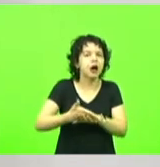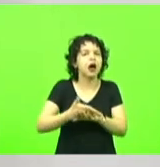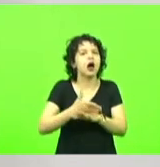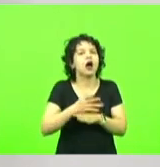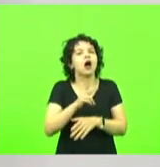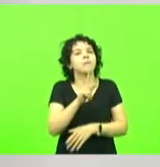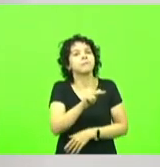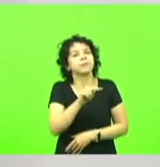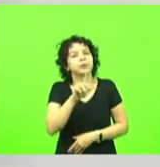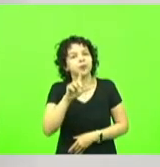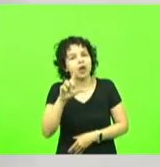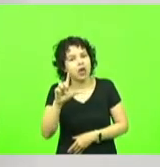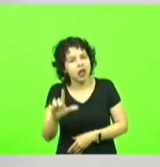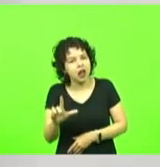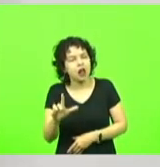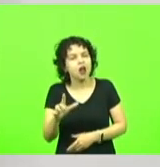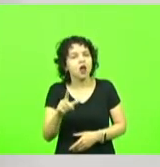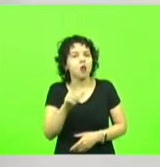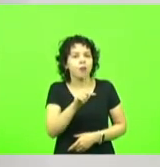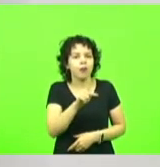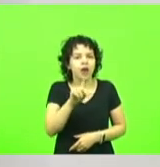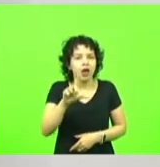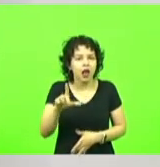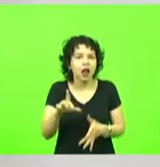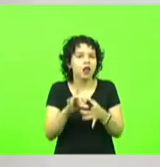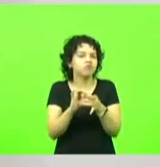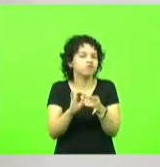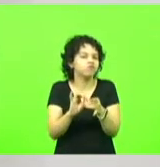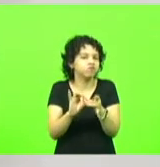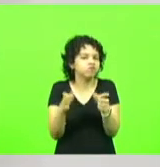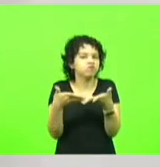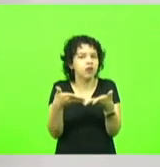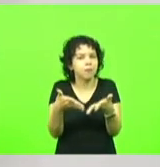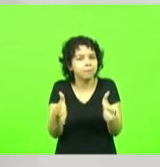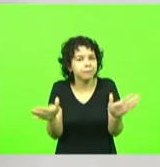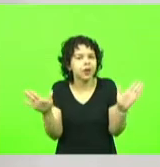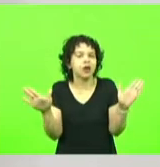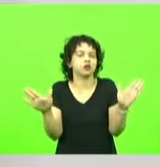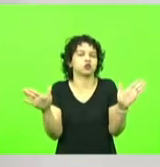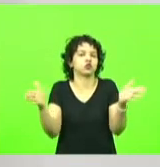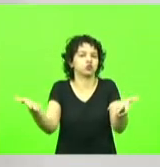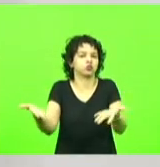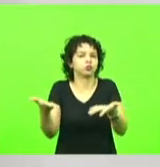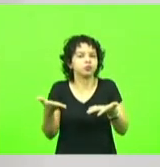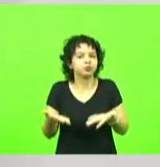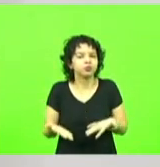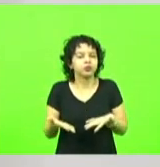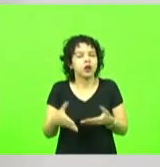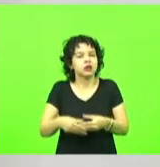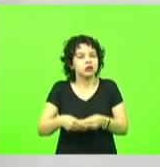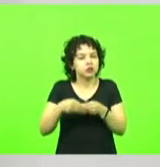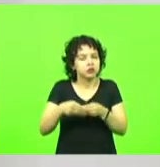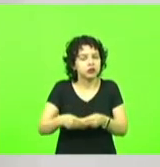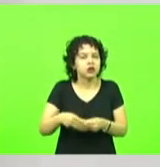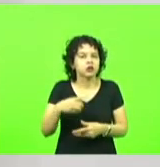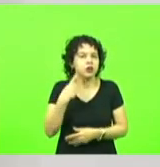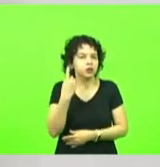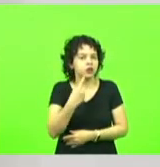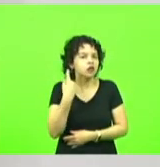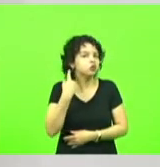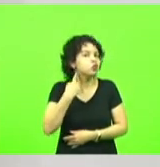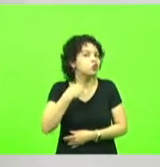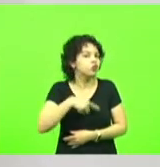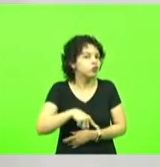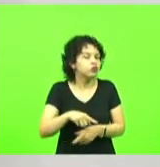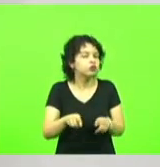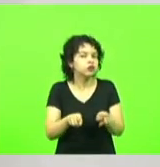PL que o PL está de portas abertas saudar aí o deputado Silvio Drevich e o